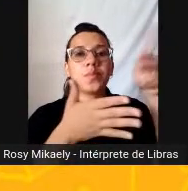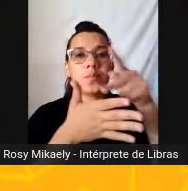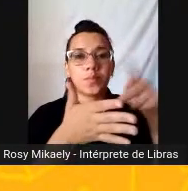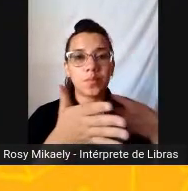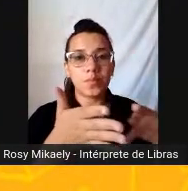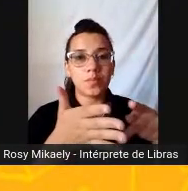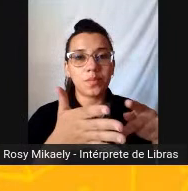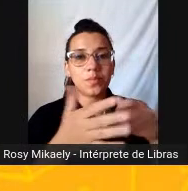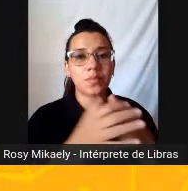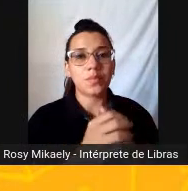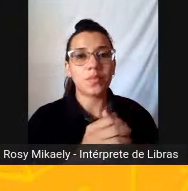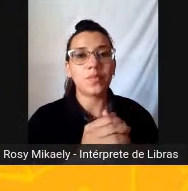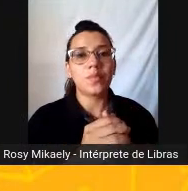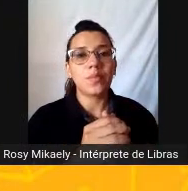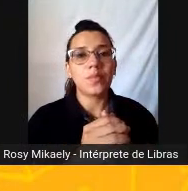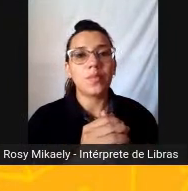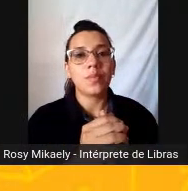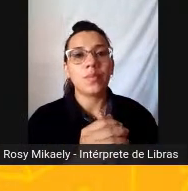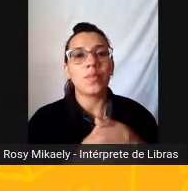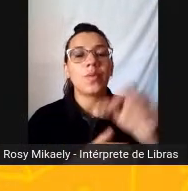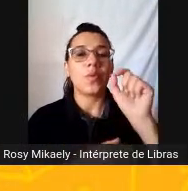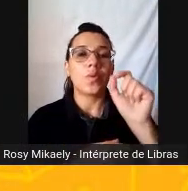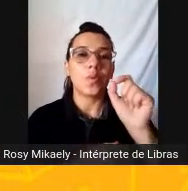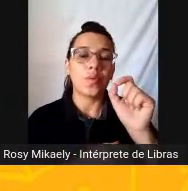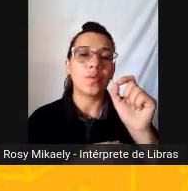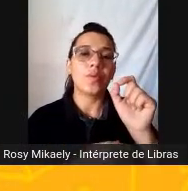metalinguístico Justifica-se pela